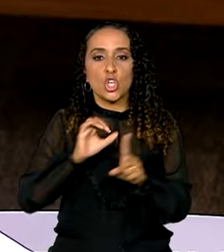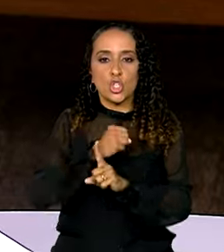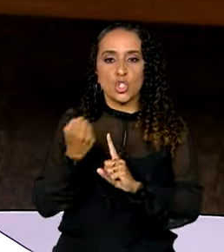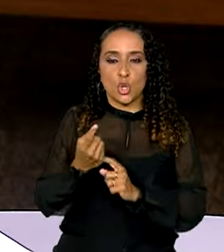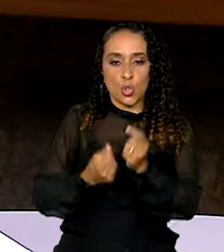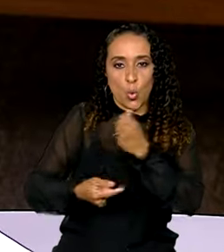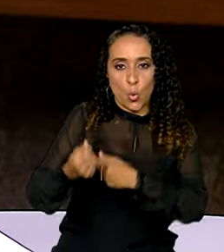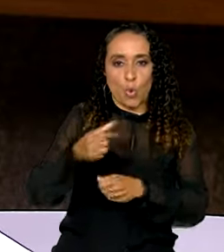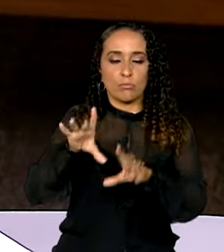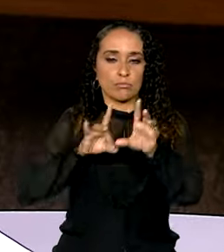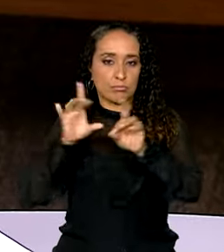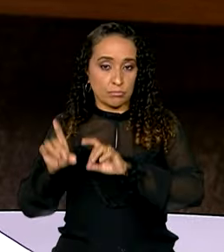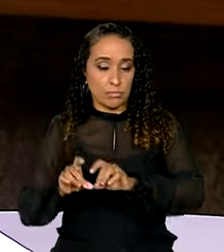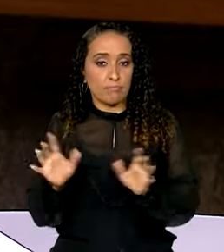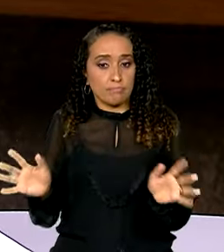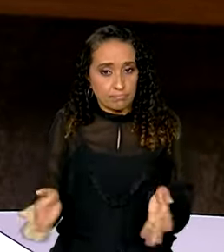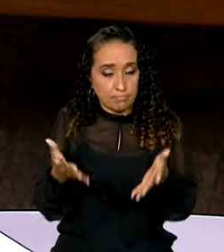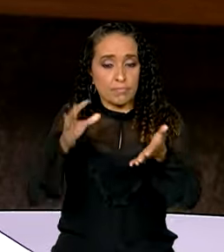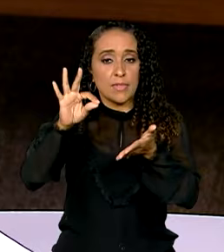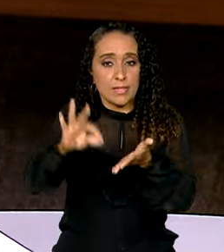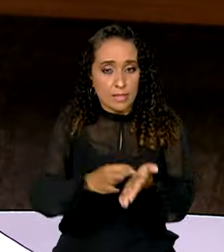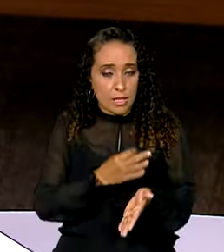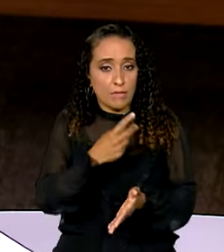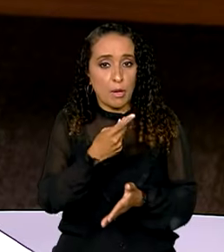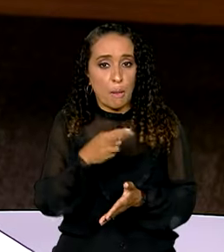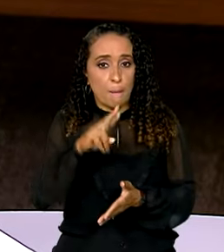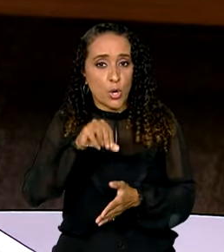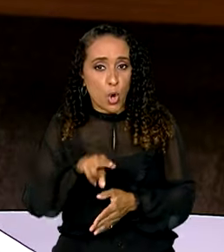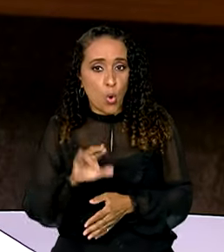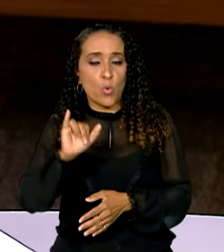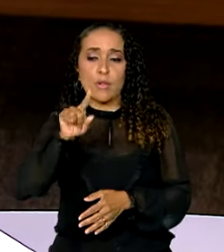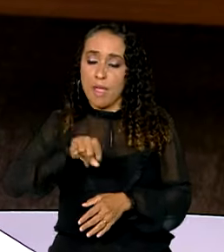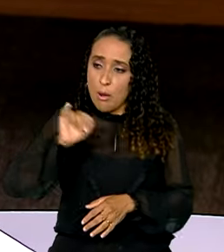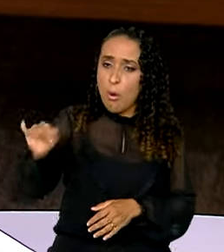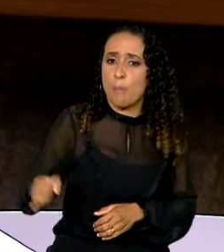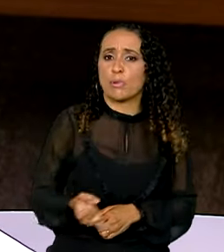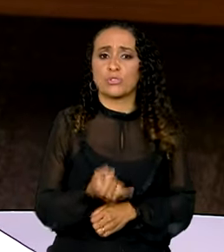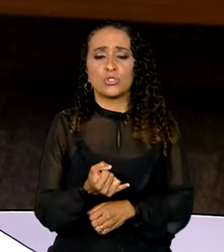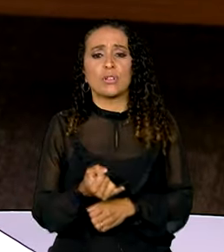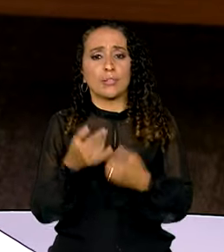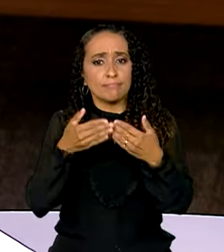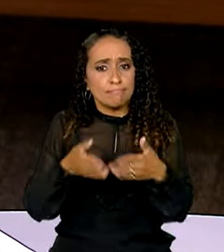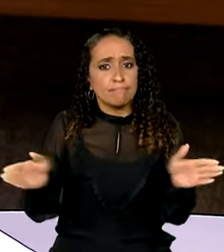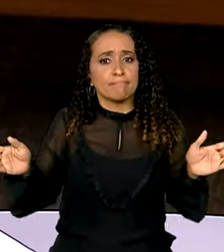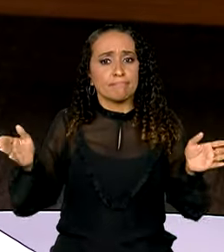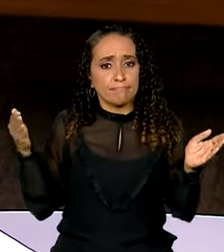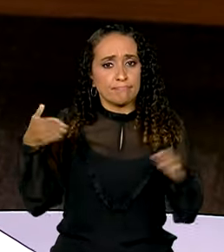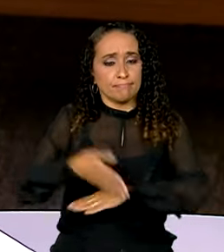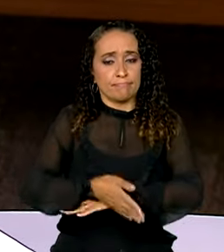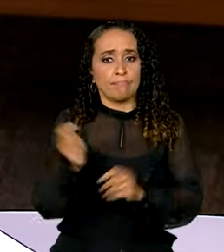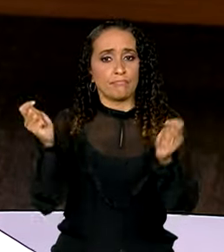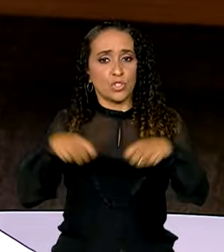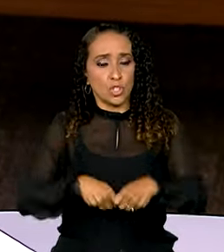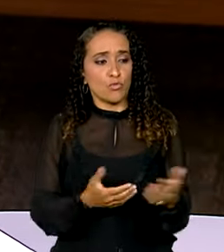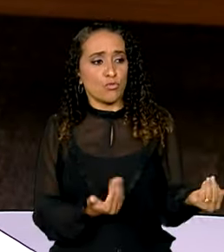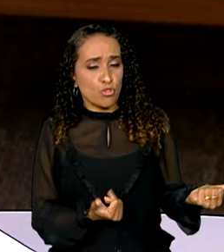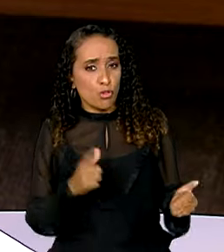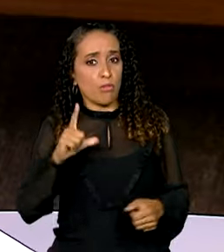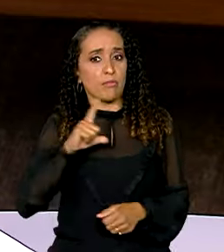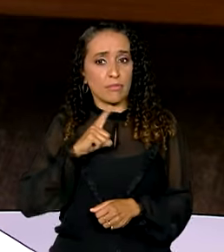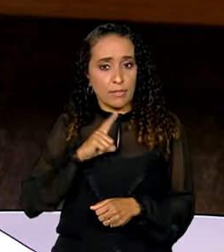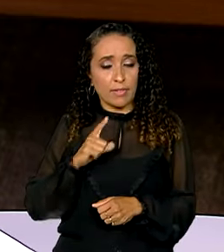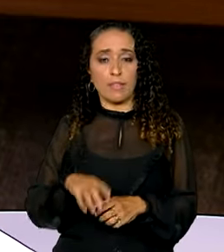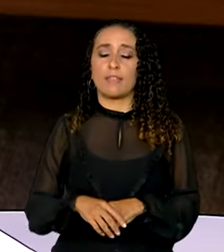seleção. Queremos estimular que se inscreva para o ProUni. É mais uma oportunidade, é mais uma janela de acesso que o jovem brasileiro tem,